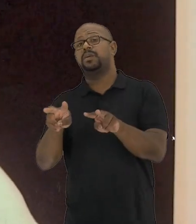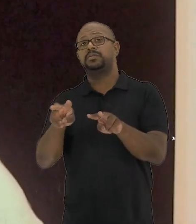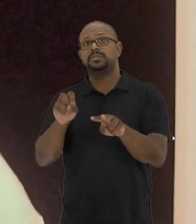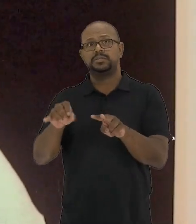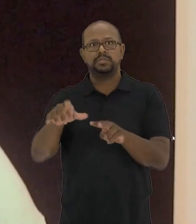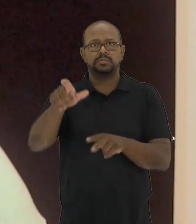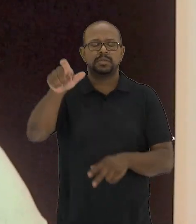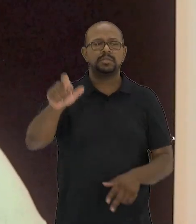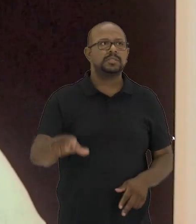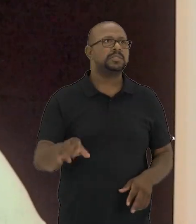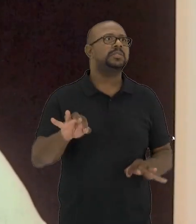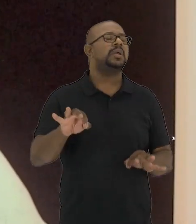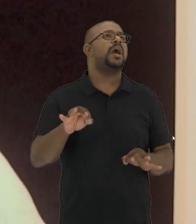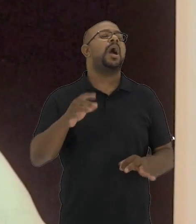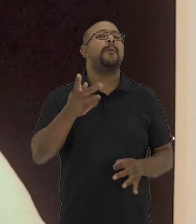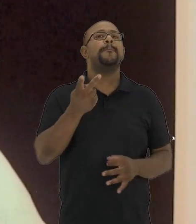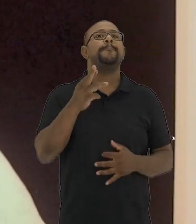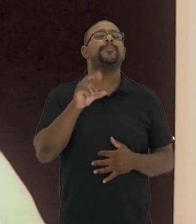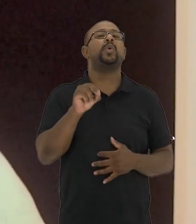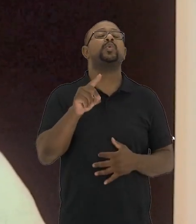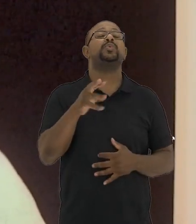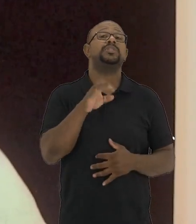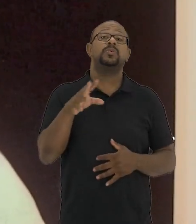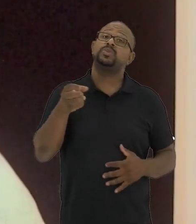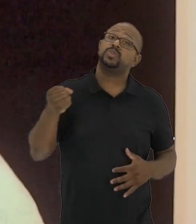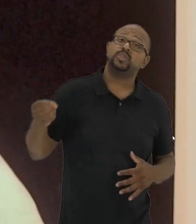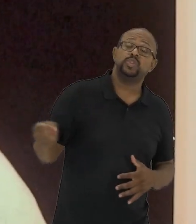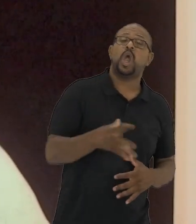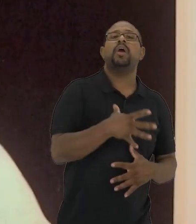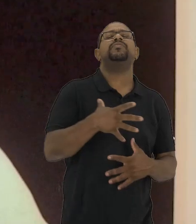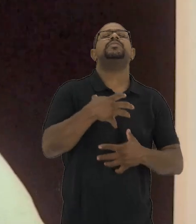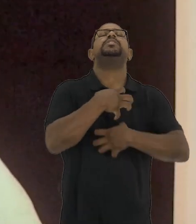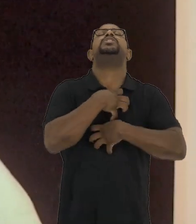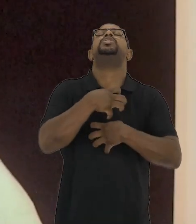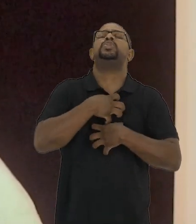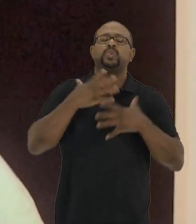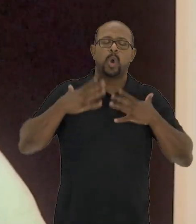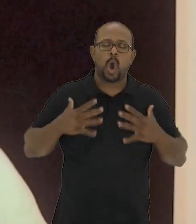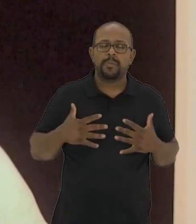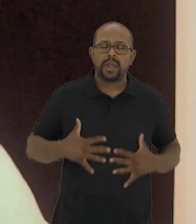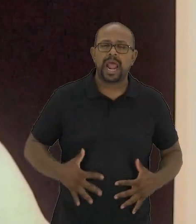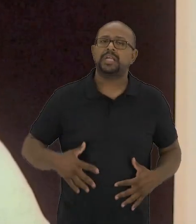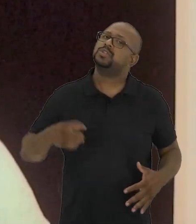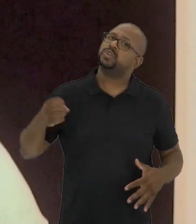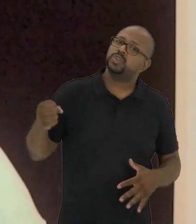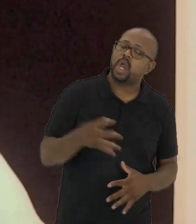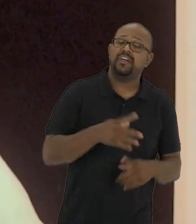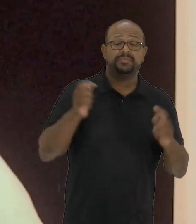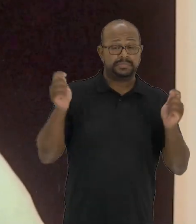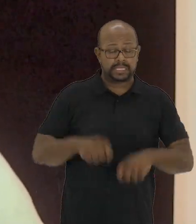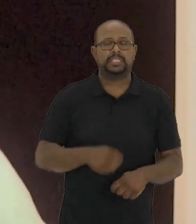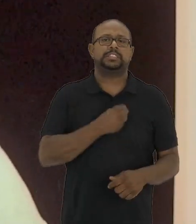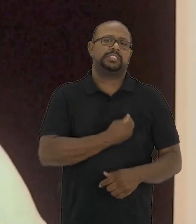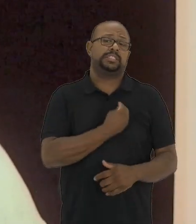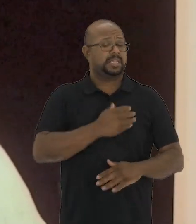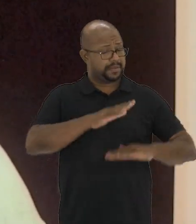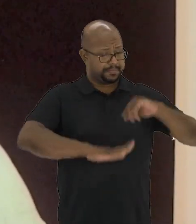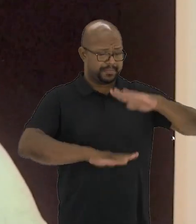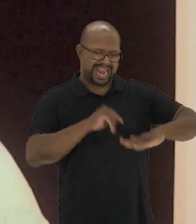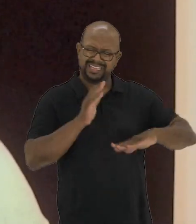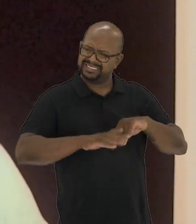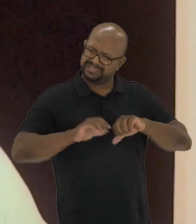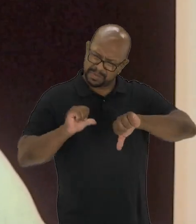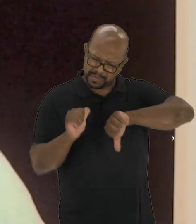física quando, na verdade, estamos diante de uma verdadeira produção de novos sentidos corporais, novos sentidos de